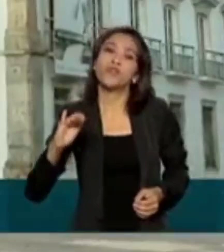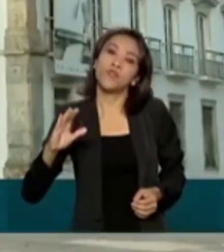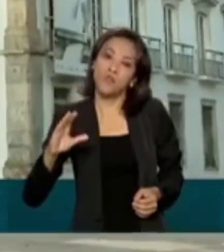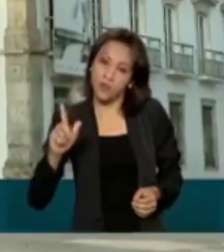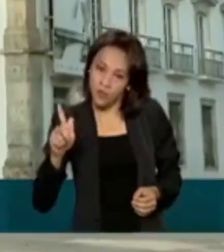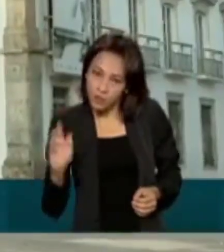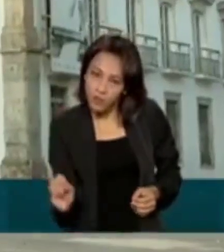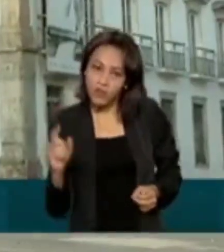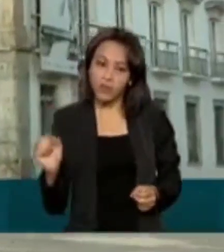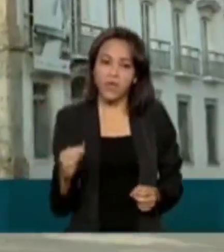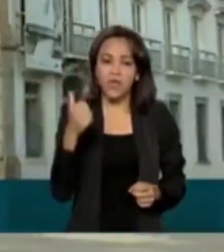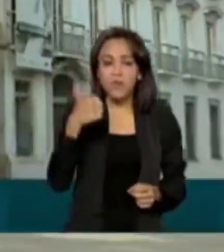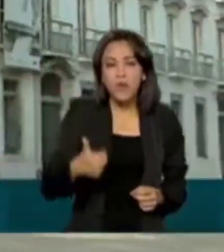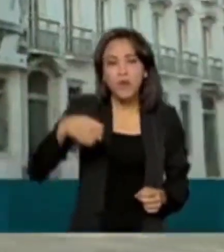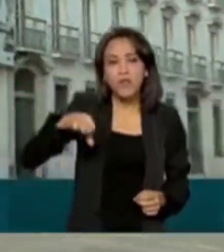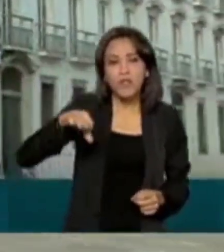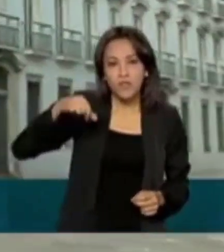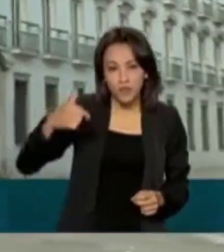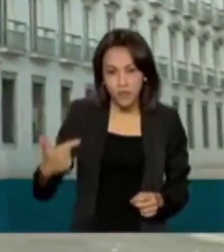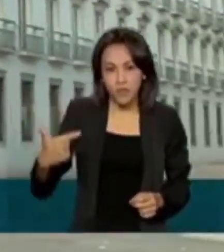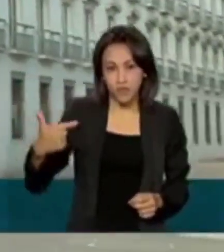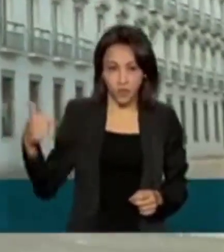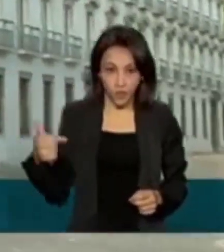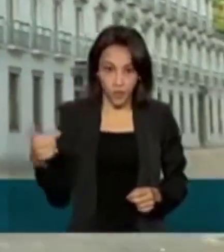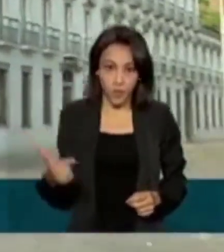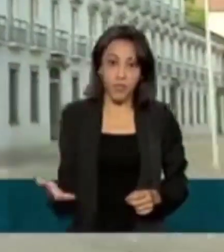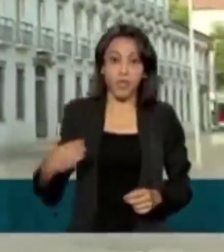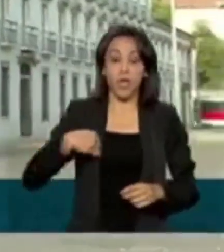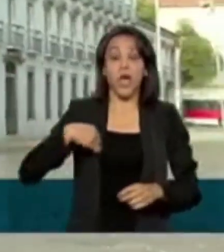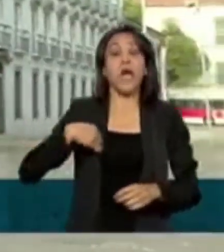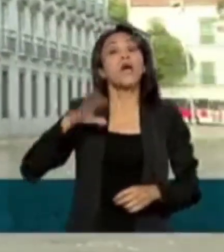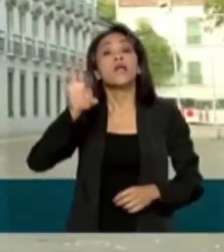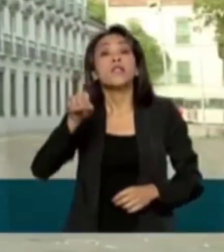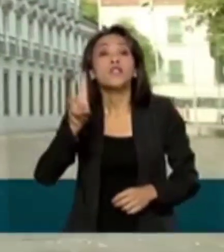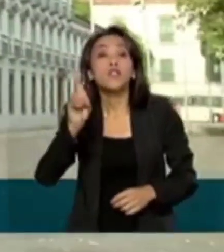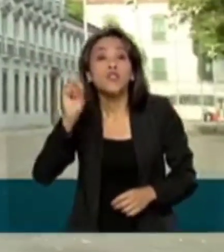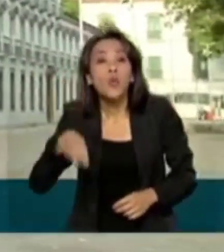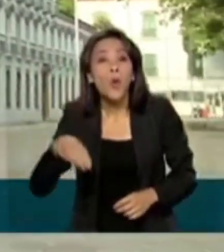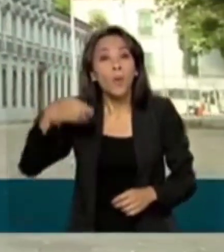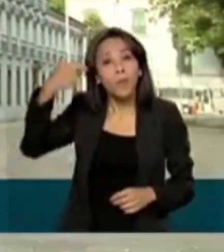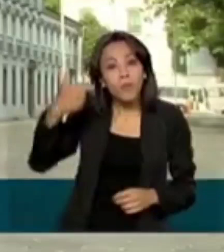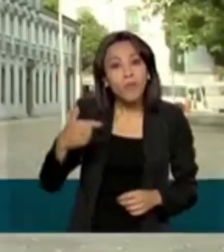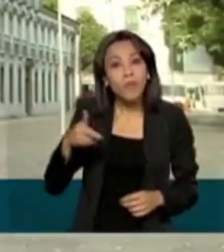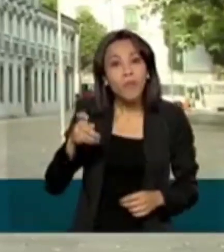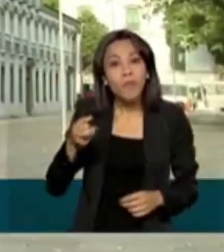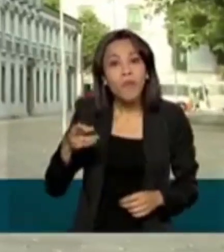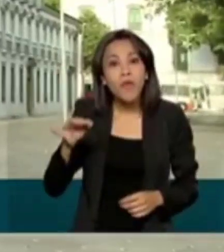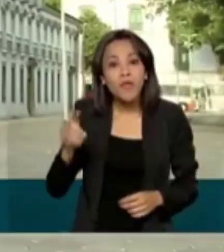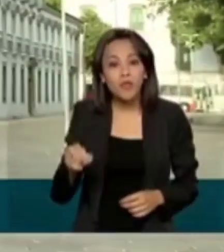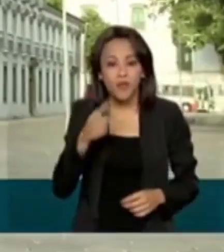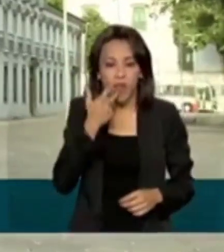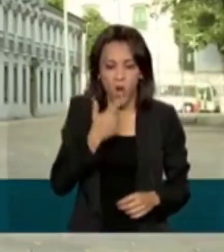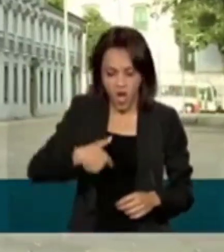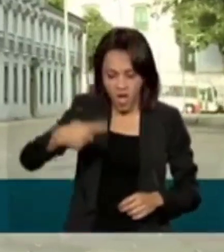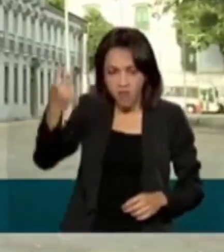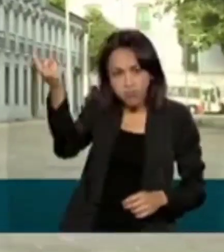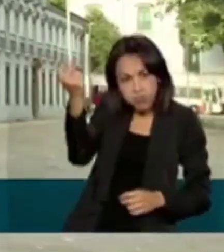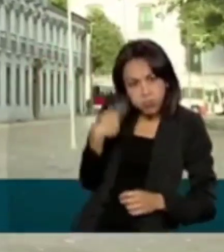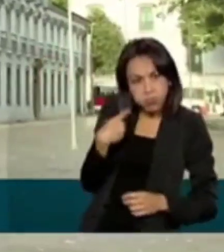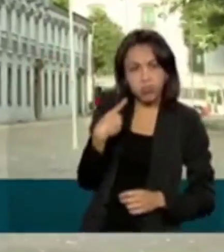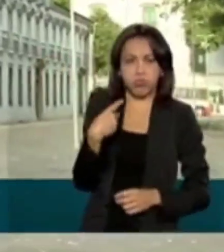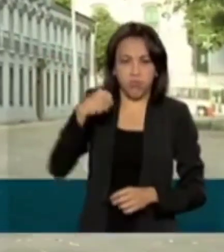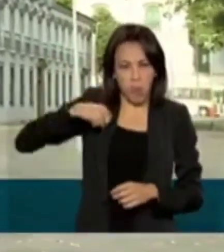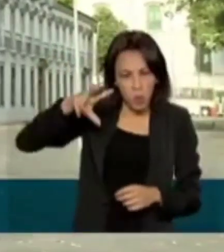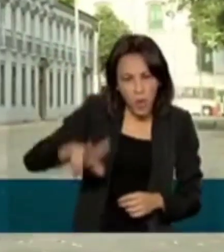1822, quando Dom Pedro I, em uma dessas sacadas, anunciou que não cumpriria as ordens das